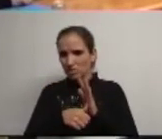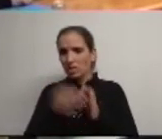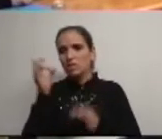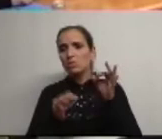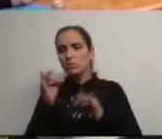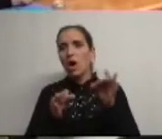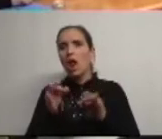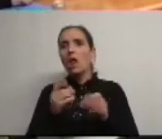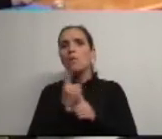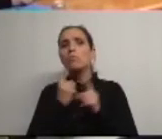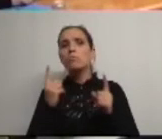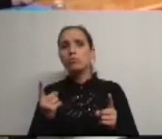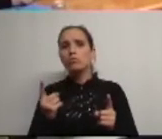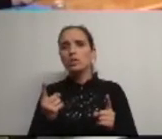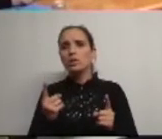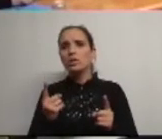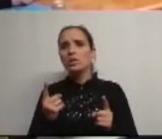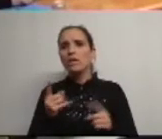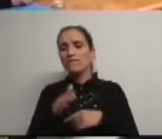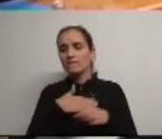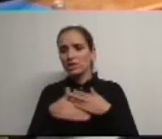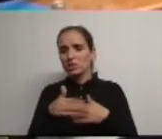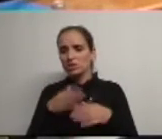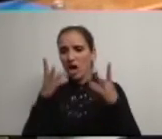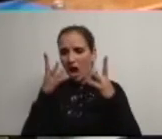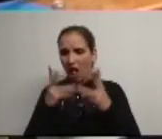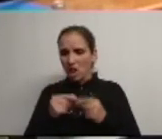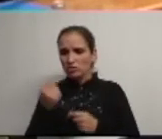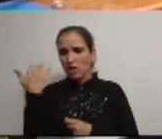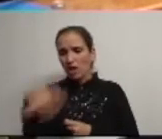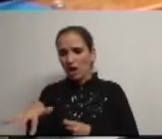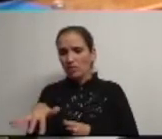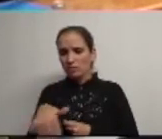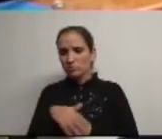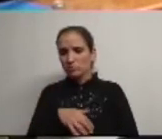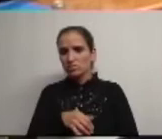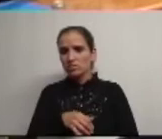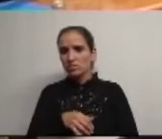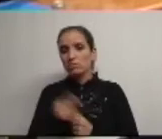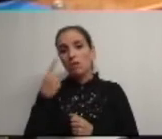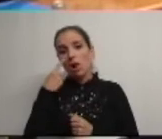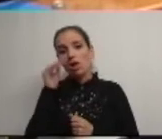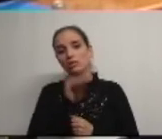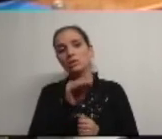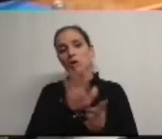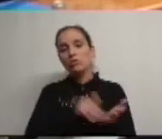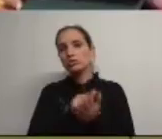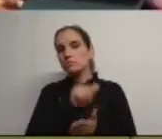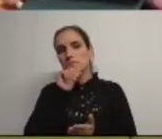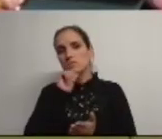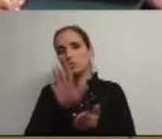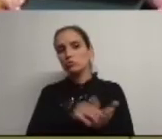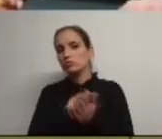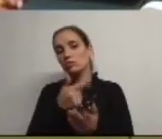tribunal porque ele fez cálculos errados e que foi chamado a corrigir não corrigiu e está em